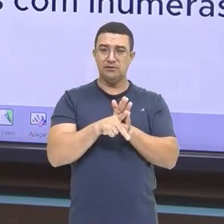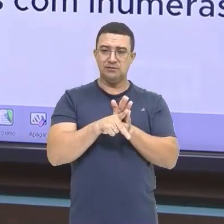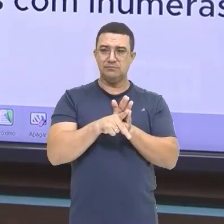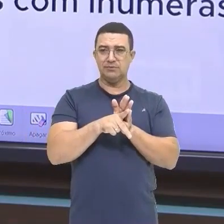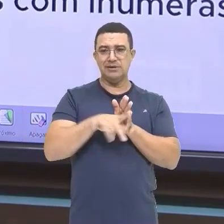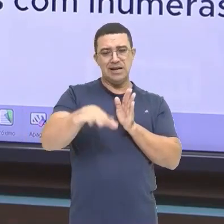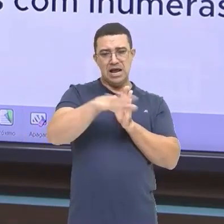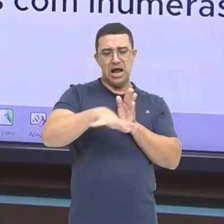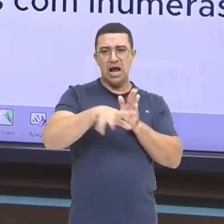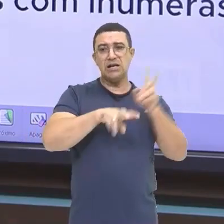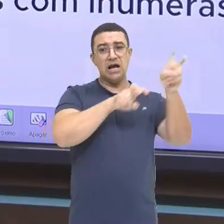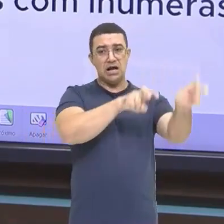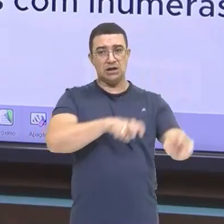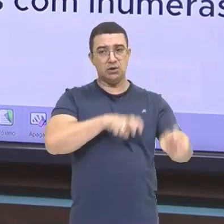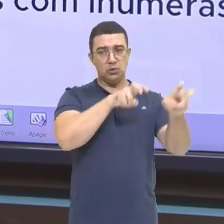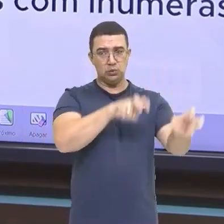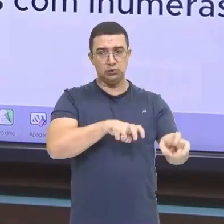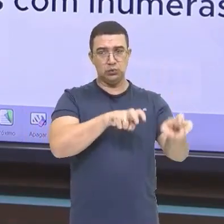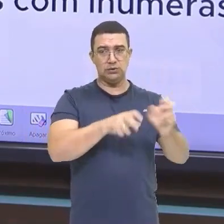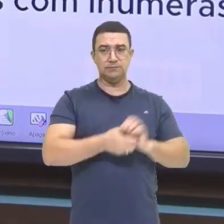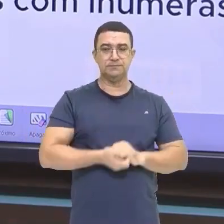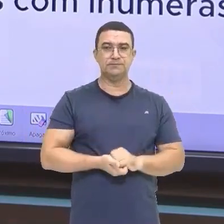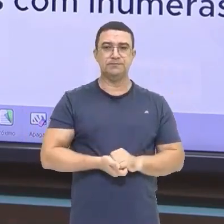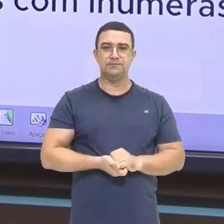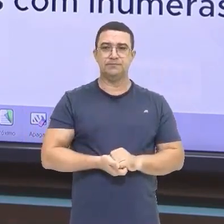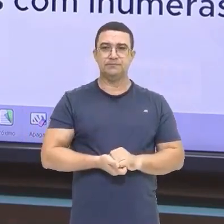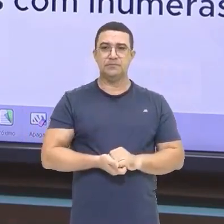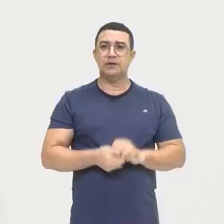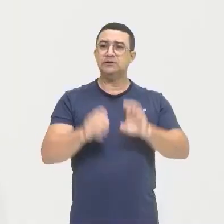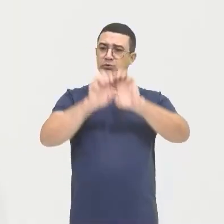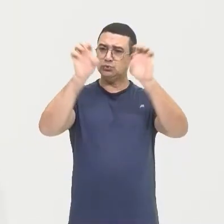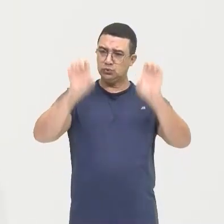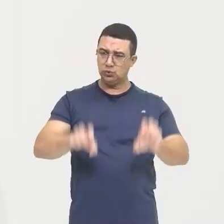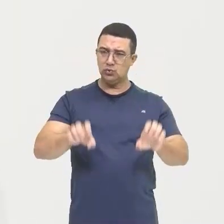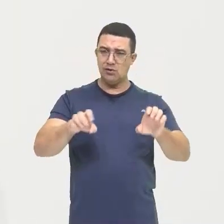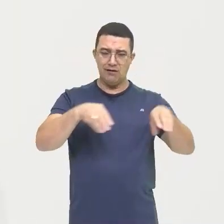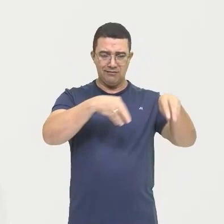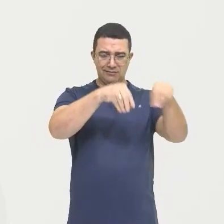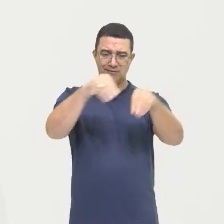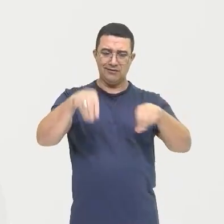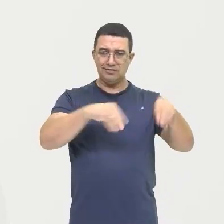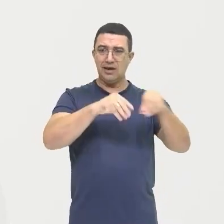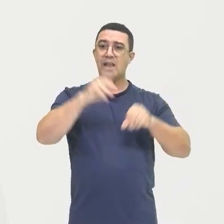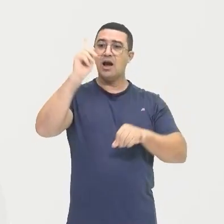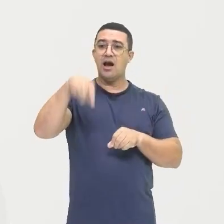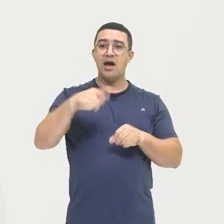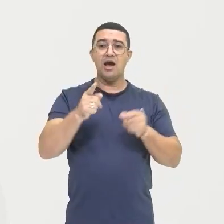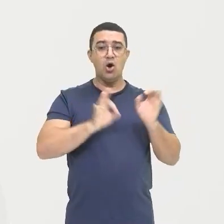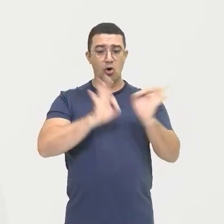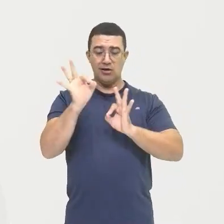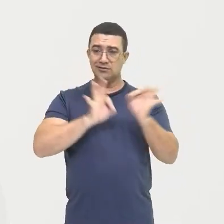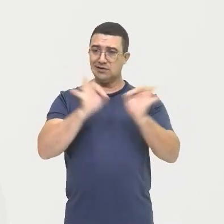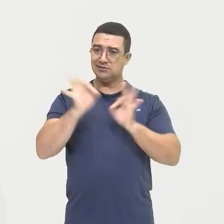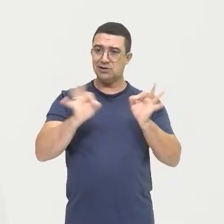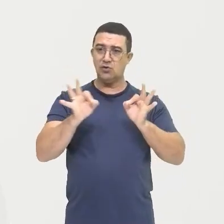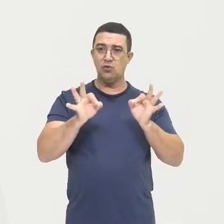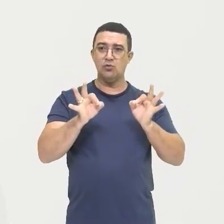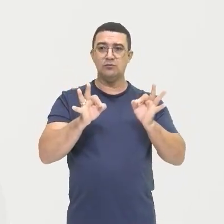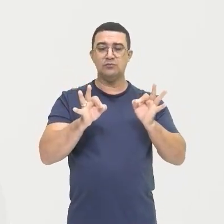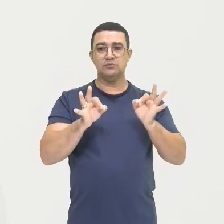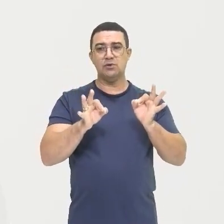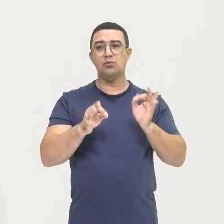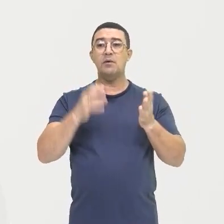da agricultura A estrutura fundiária É a organização Dessas propriedades